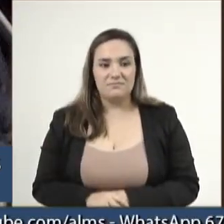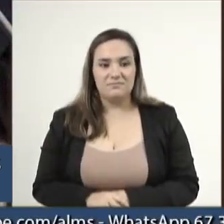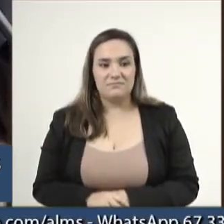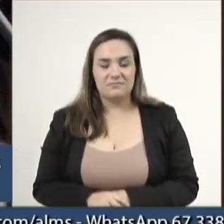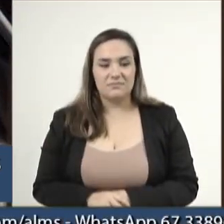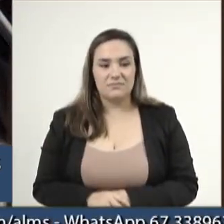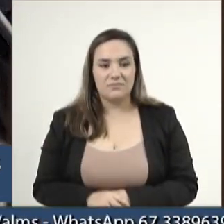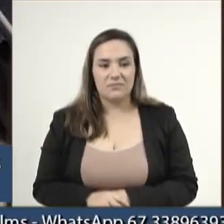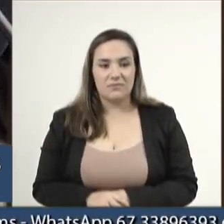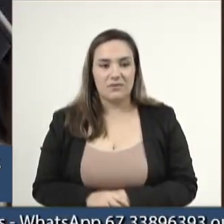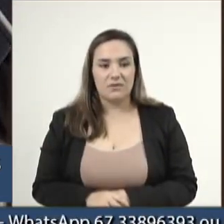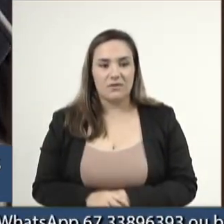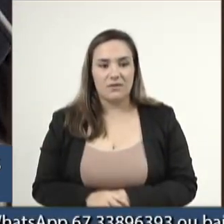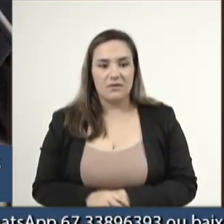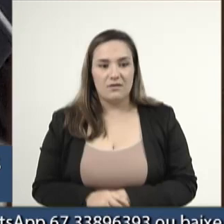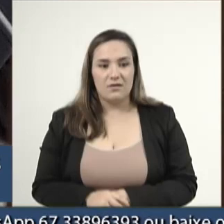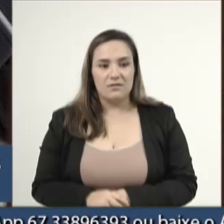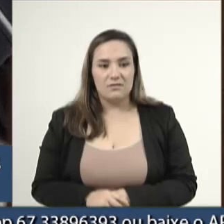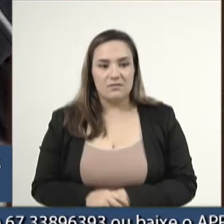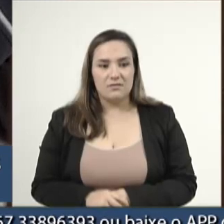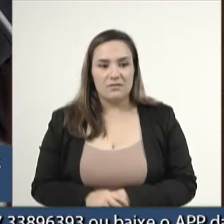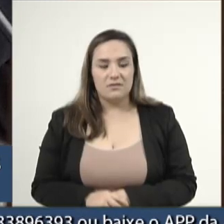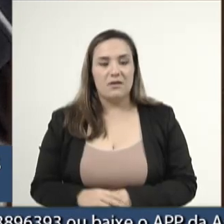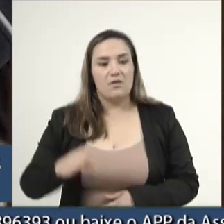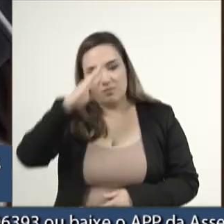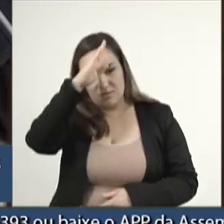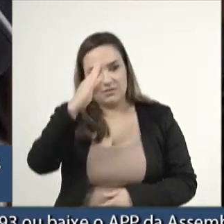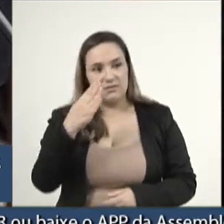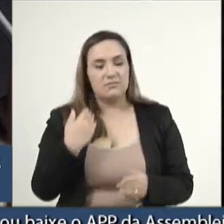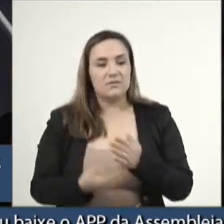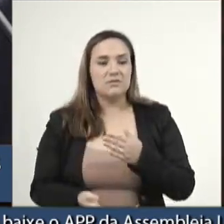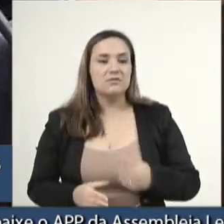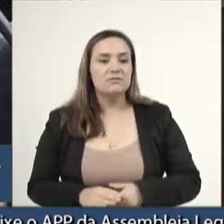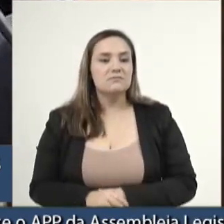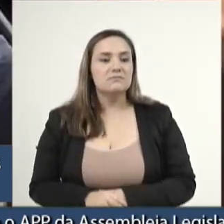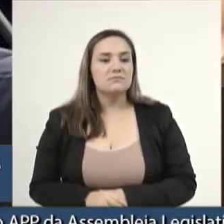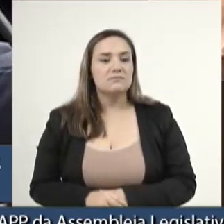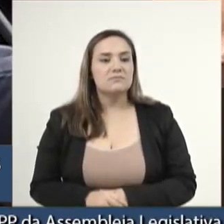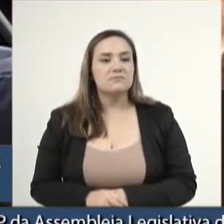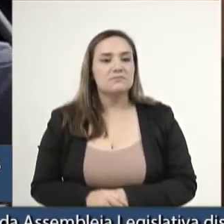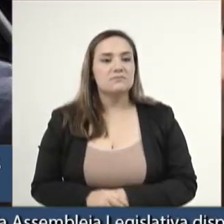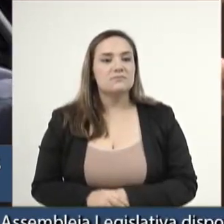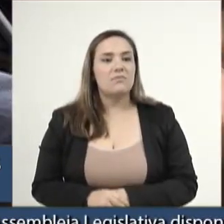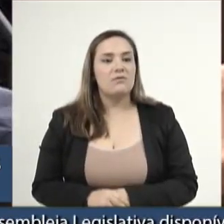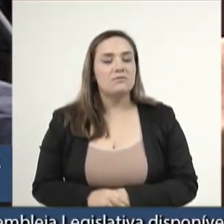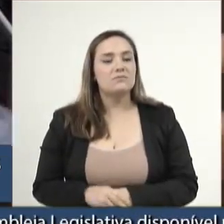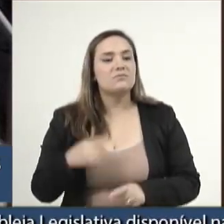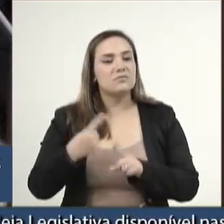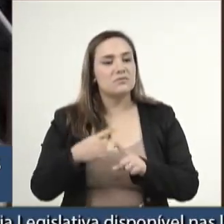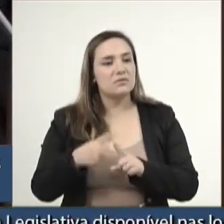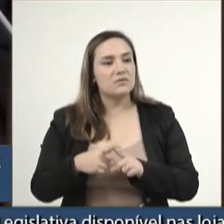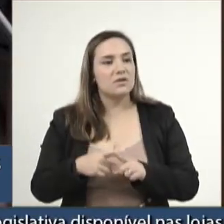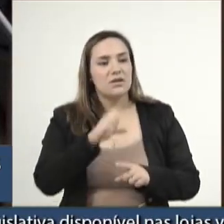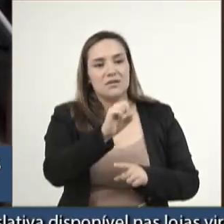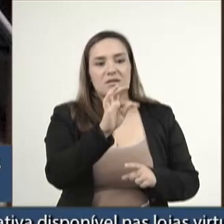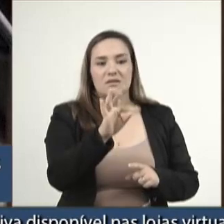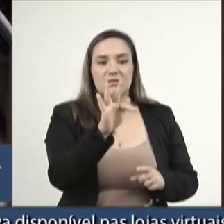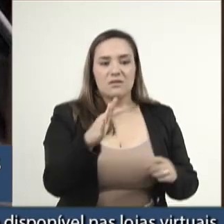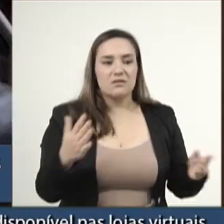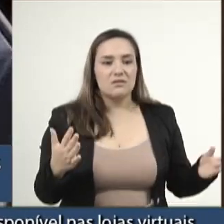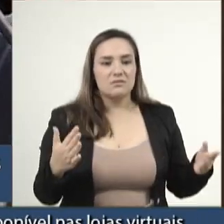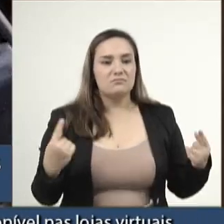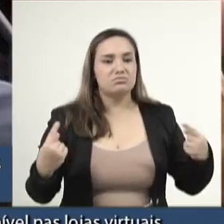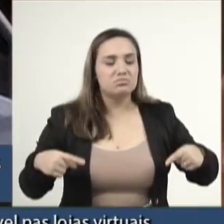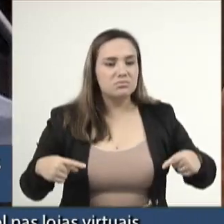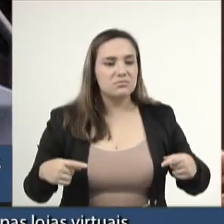do Bolsonaro, que eu acho que ele saiu do governo de mente e da cabeça, de tanto debater contra o Supremo, certo?